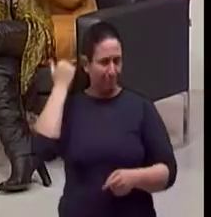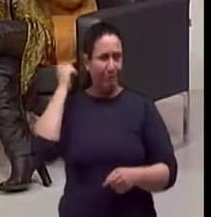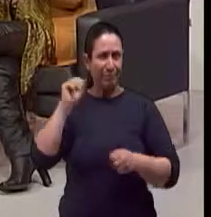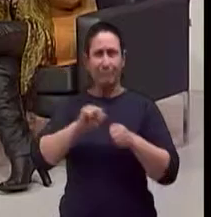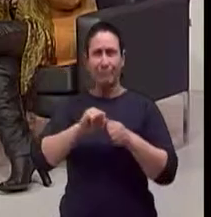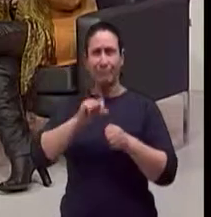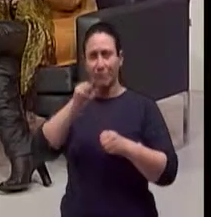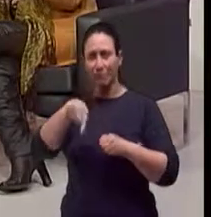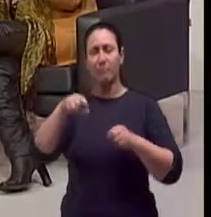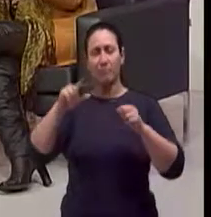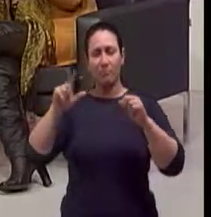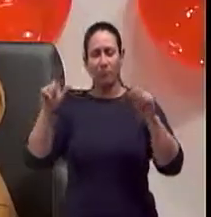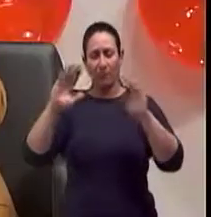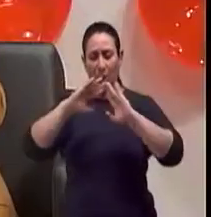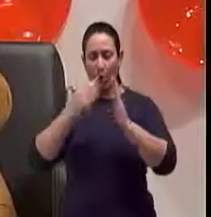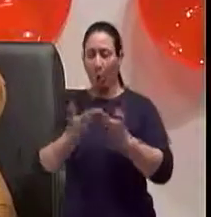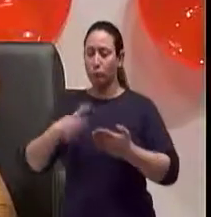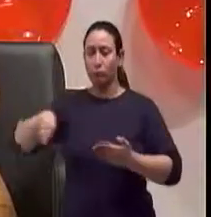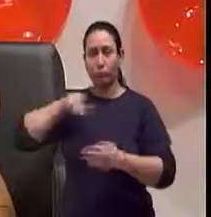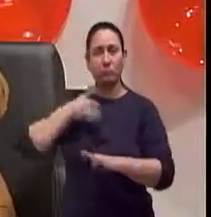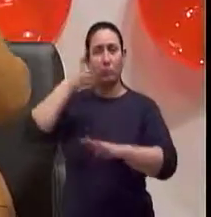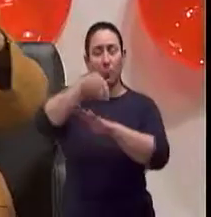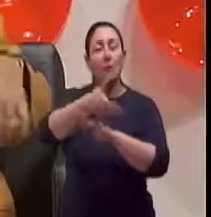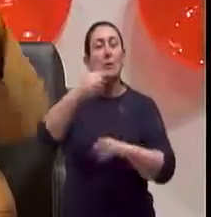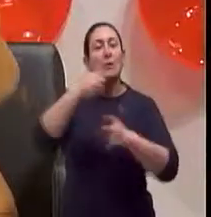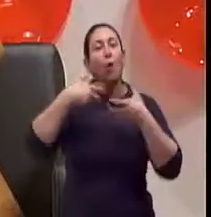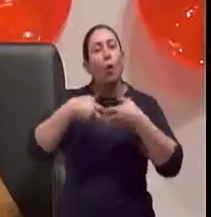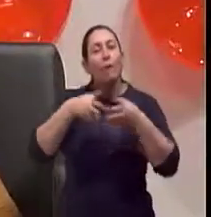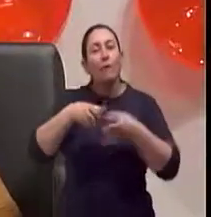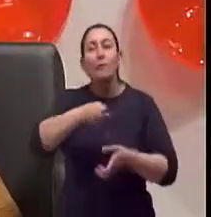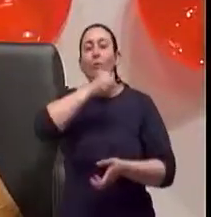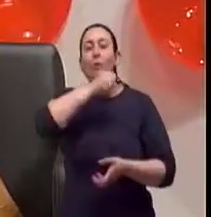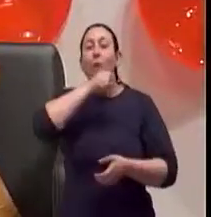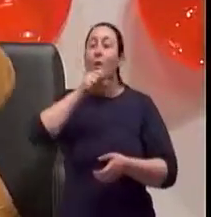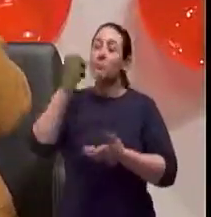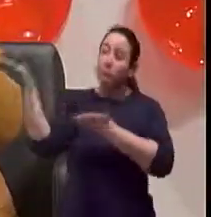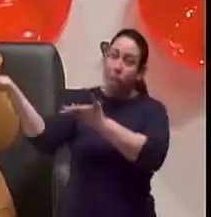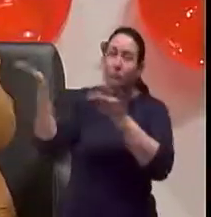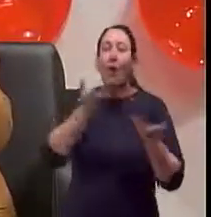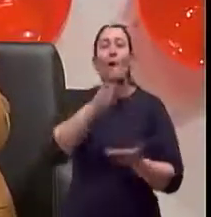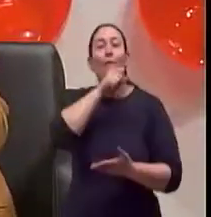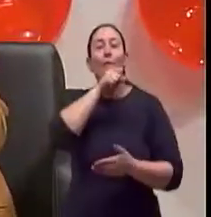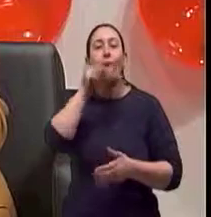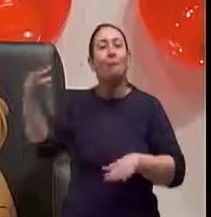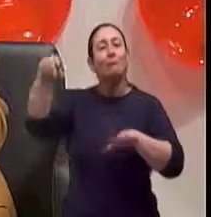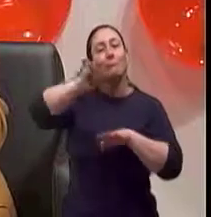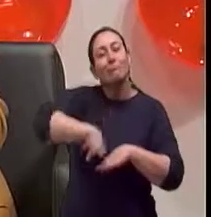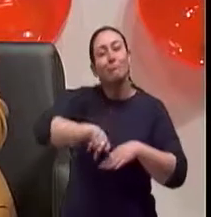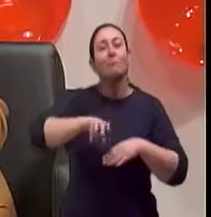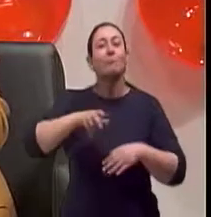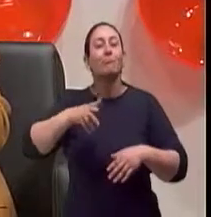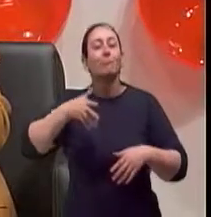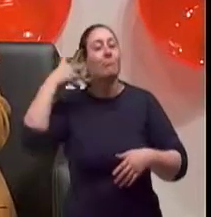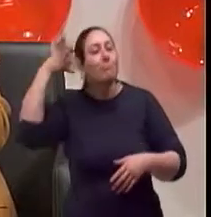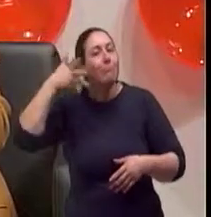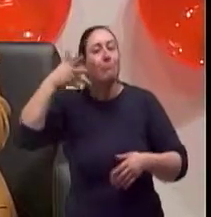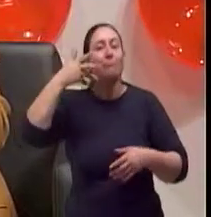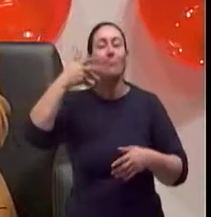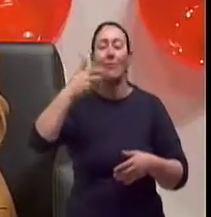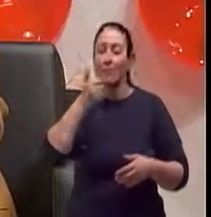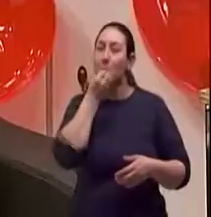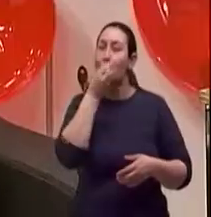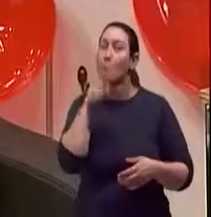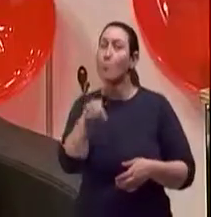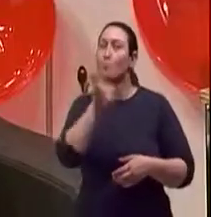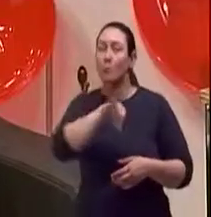de Educação, que era dentro das escolas, que era a convivência com os avós. Os avós iam pra dentro das escolas e faziam o trabalho com as crianças. É muito